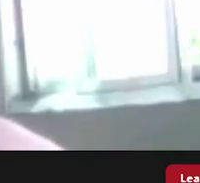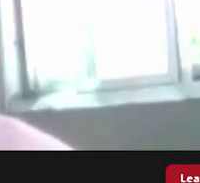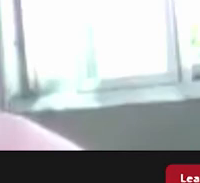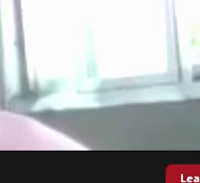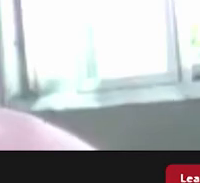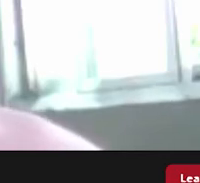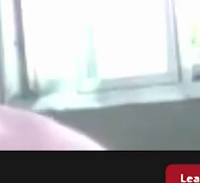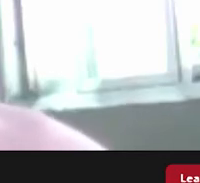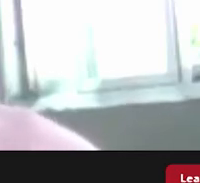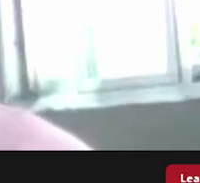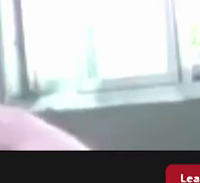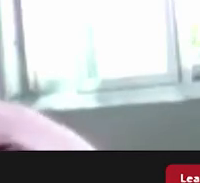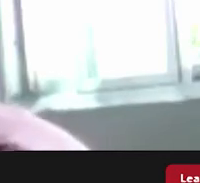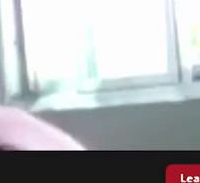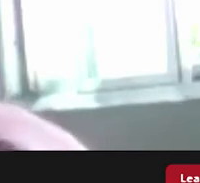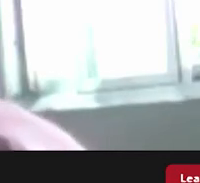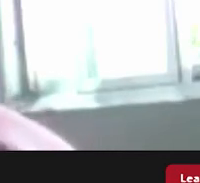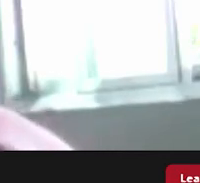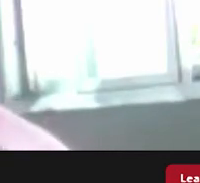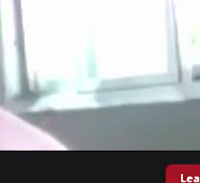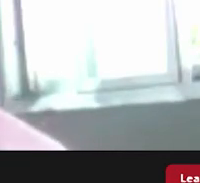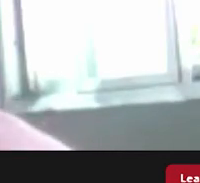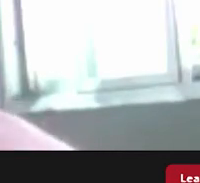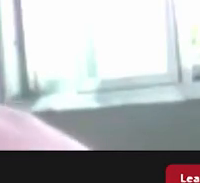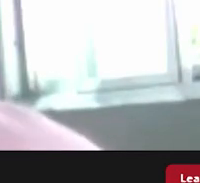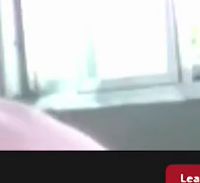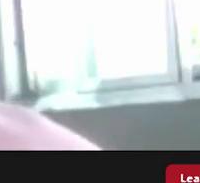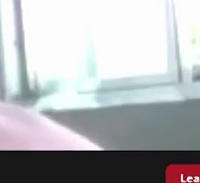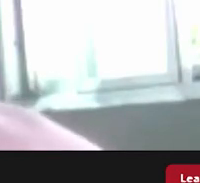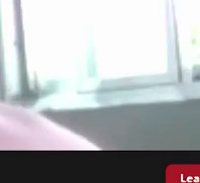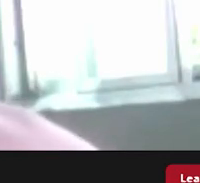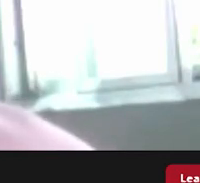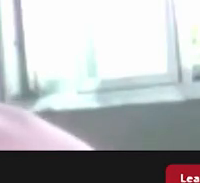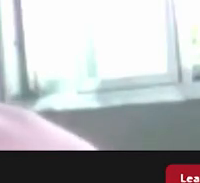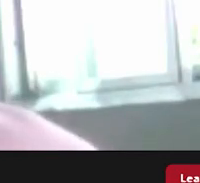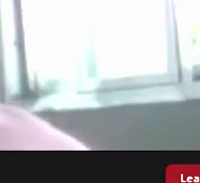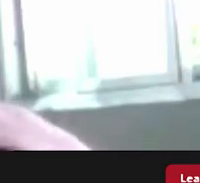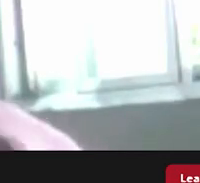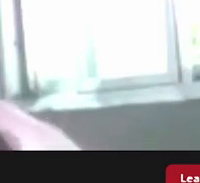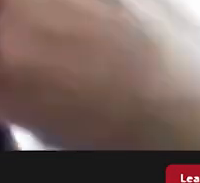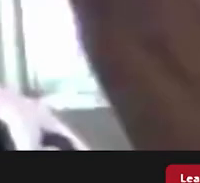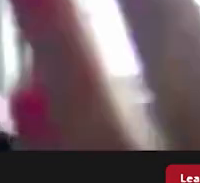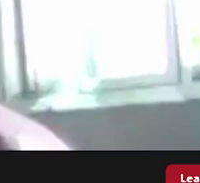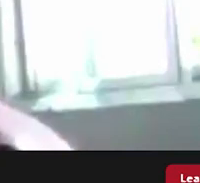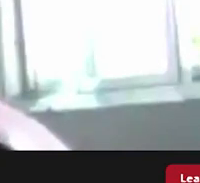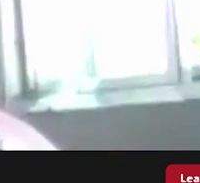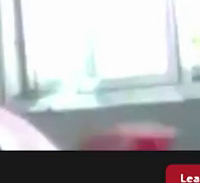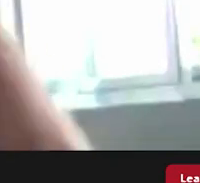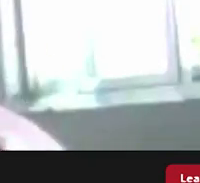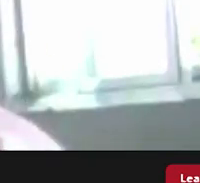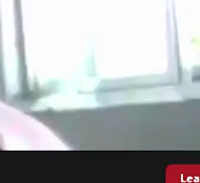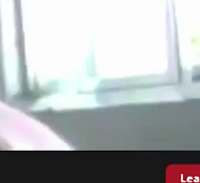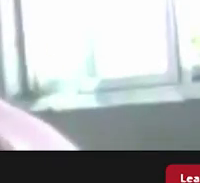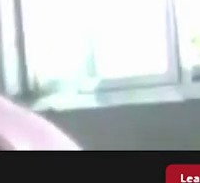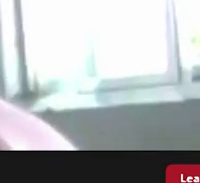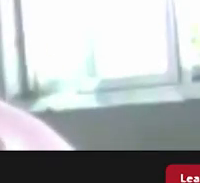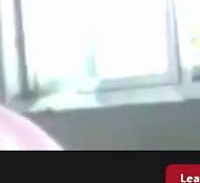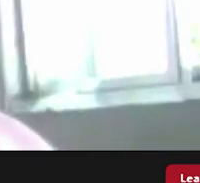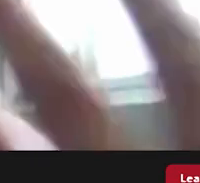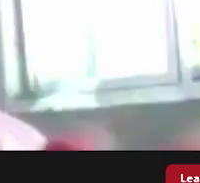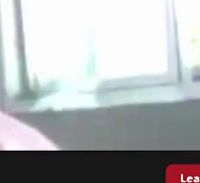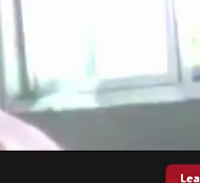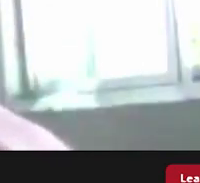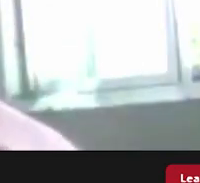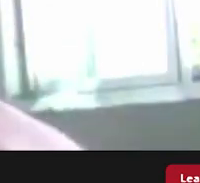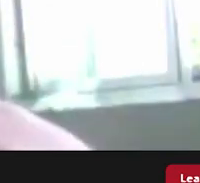Cássia que é presidente do Corém a Marta Niclaus que é do representa catete que importantes